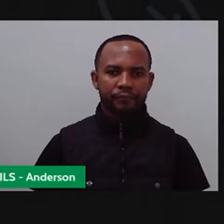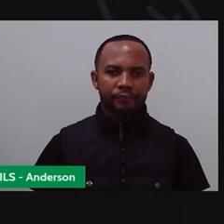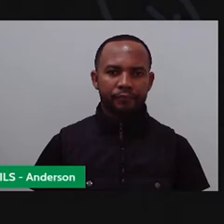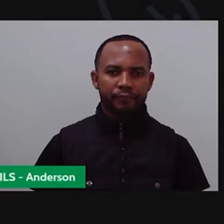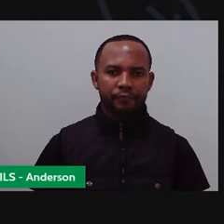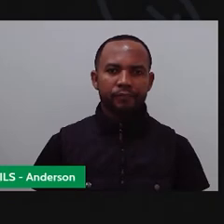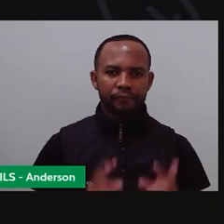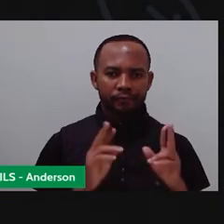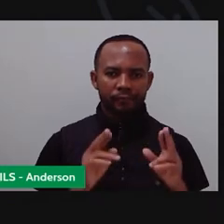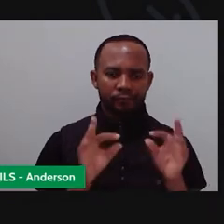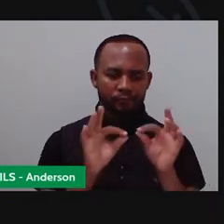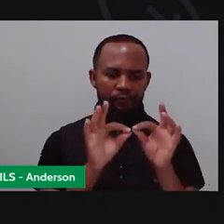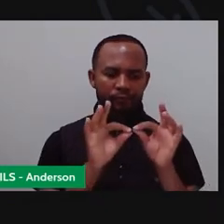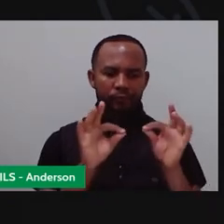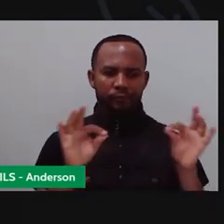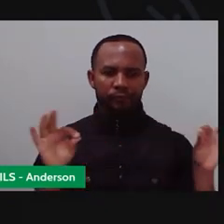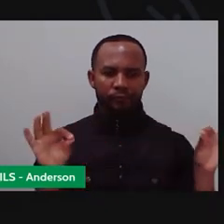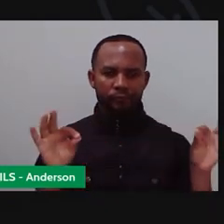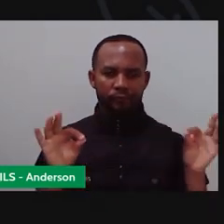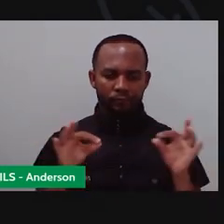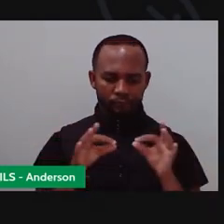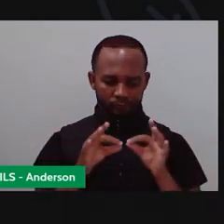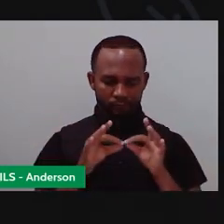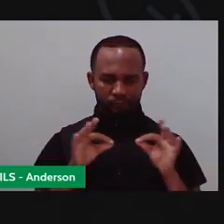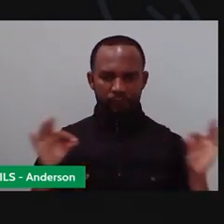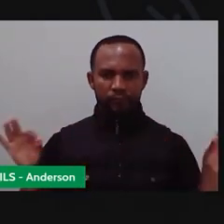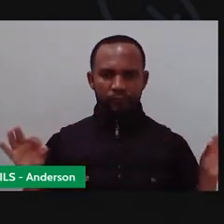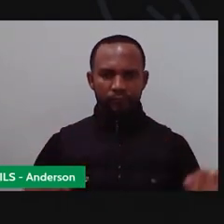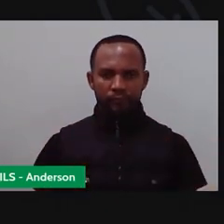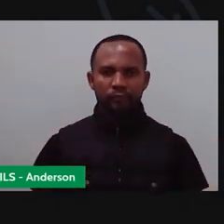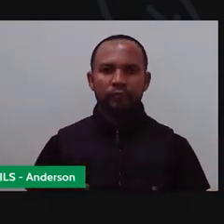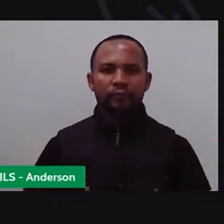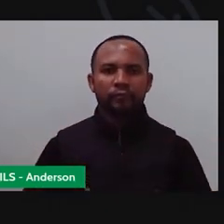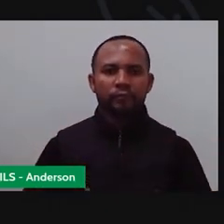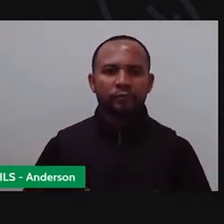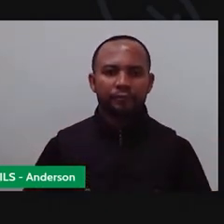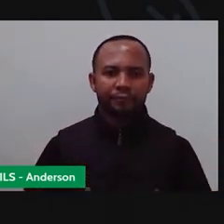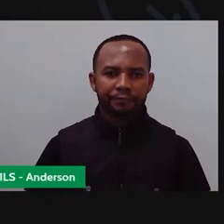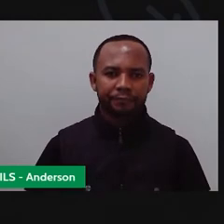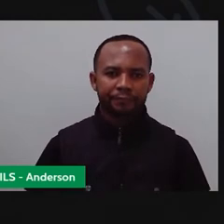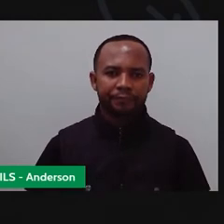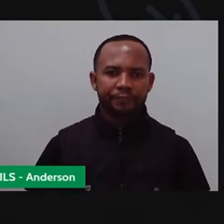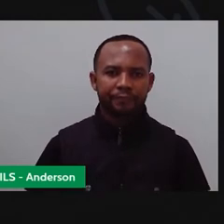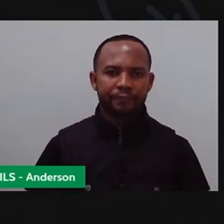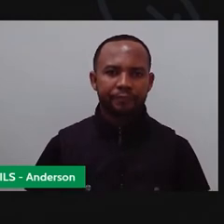Da régua, gente vai medindo, ó. Cada espaço desse aqui, ó. 1. Tá vendo?